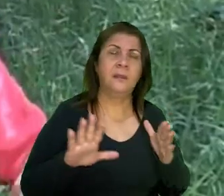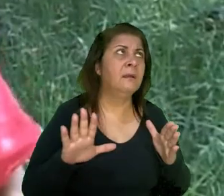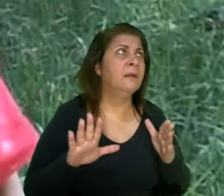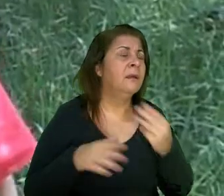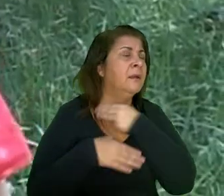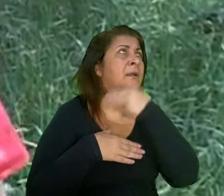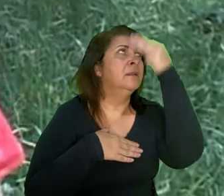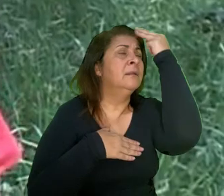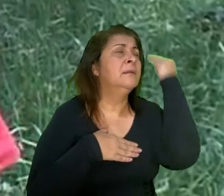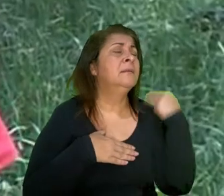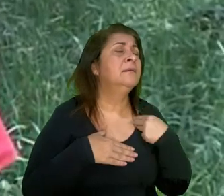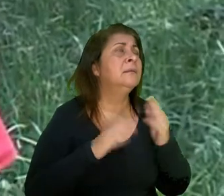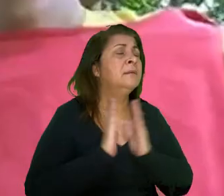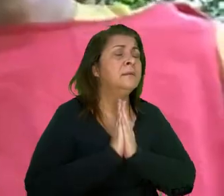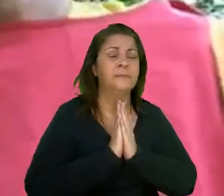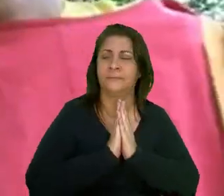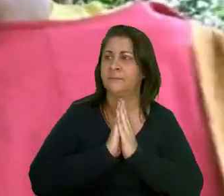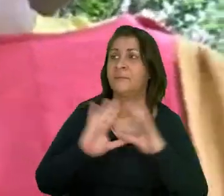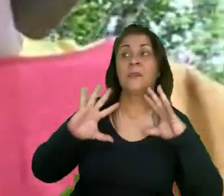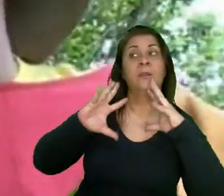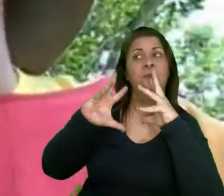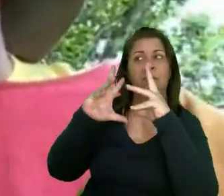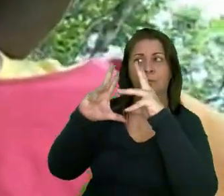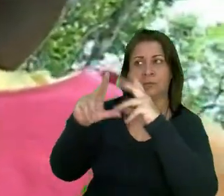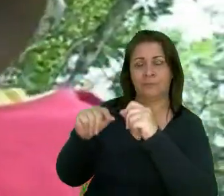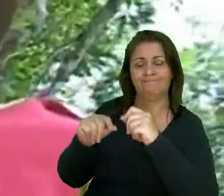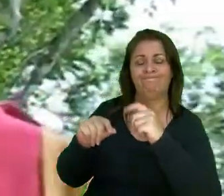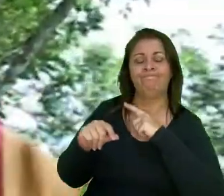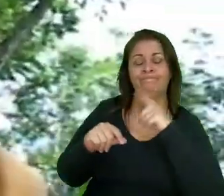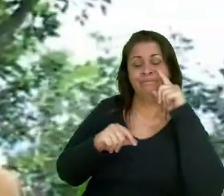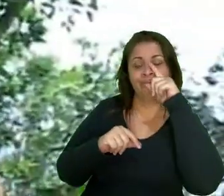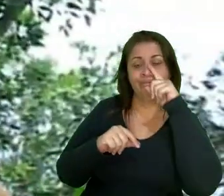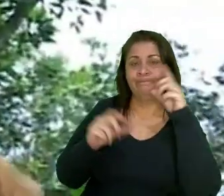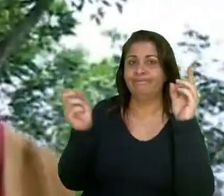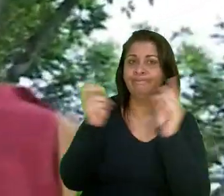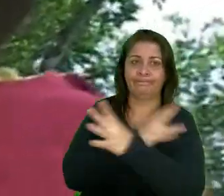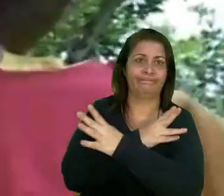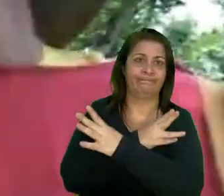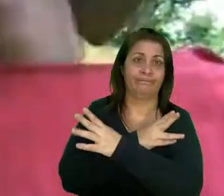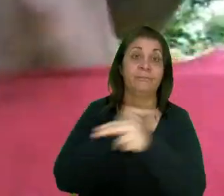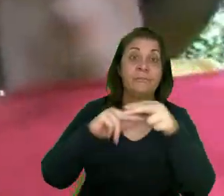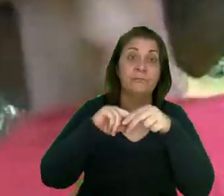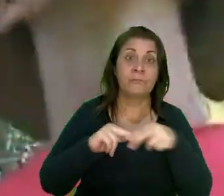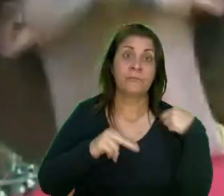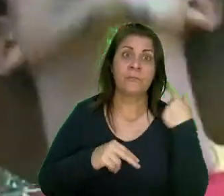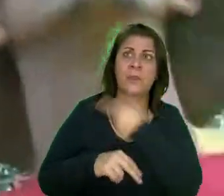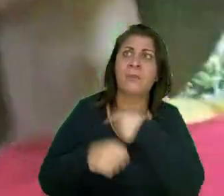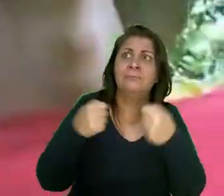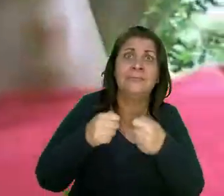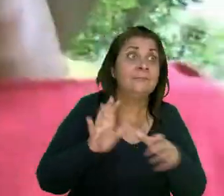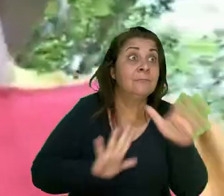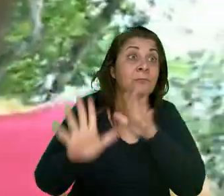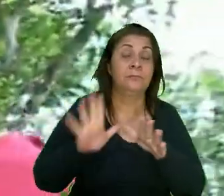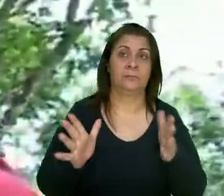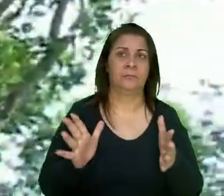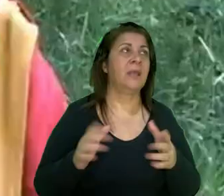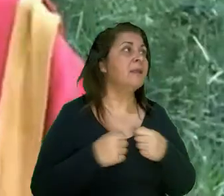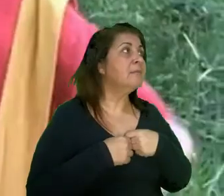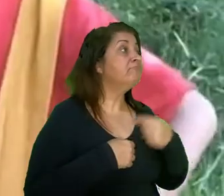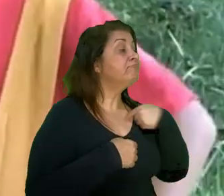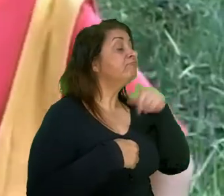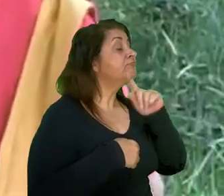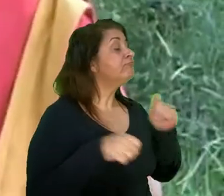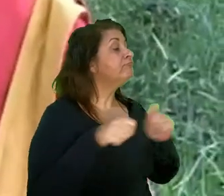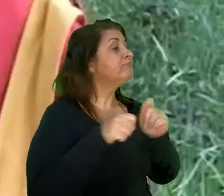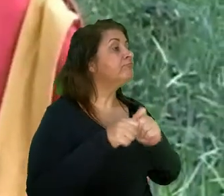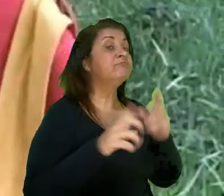Ai, minha nossa senhora é parecida Só que tudo isso corre o risco de acabar Por isso temos que fazer alguma coisa E